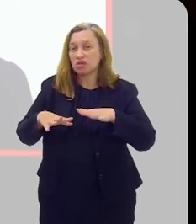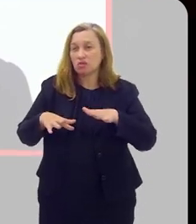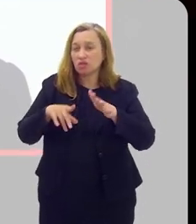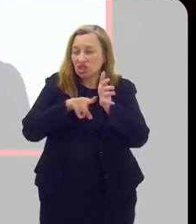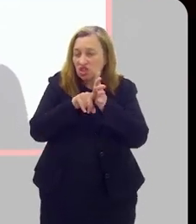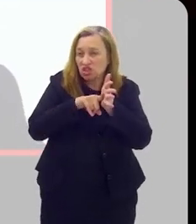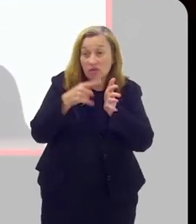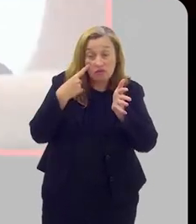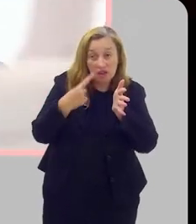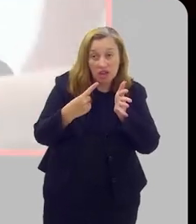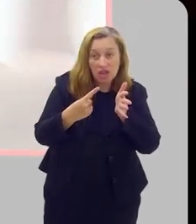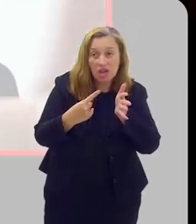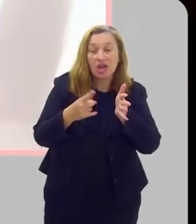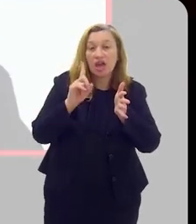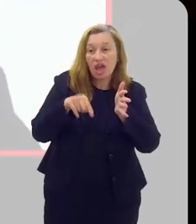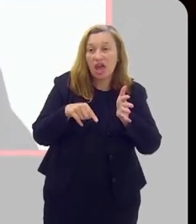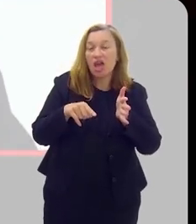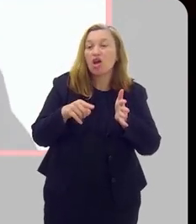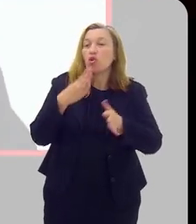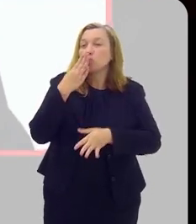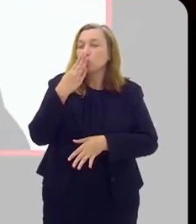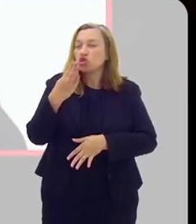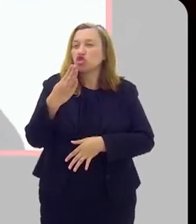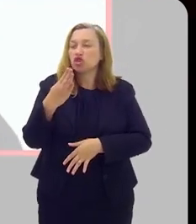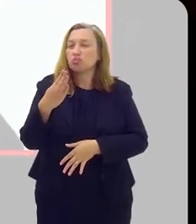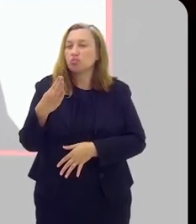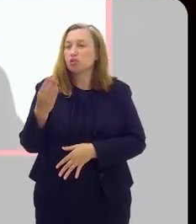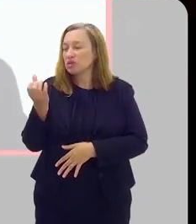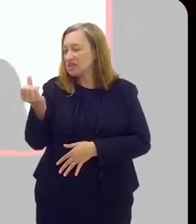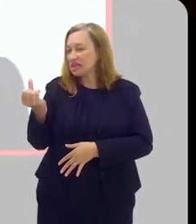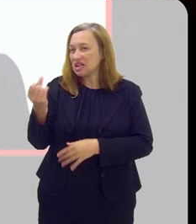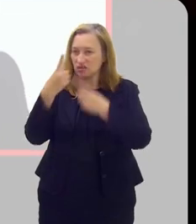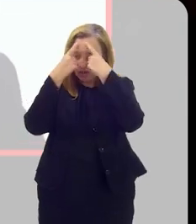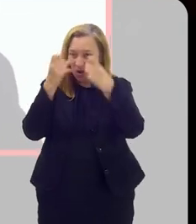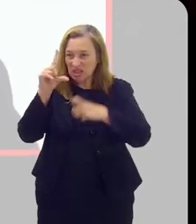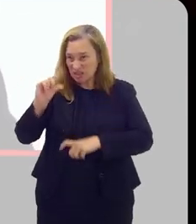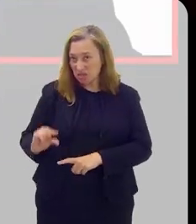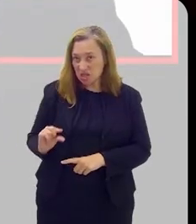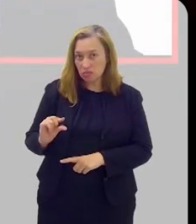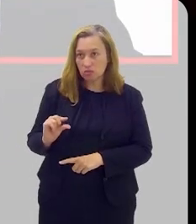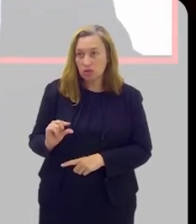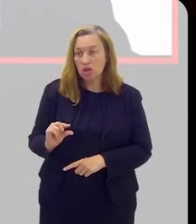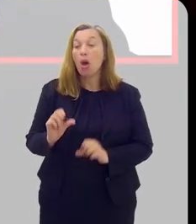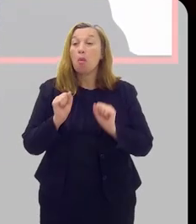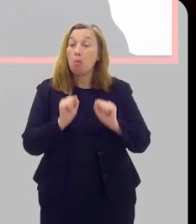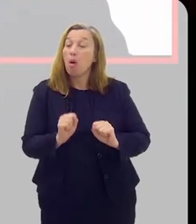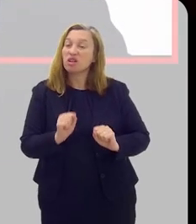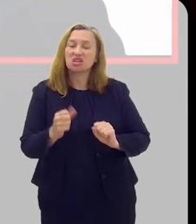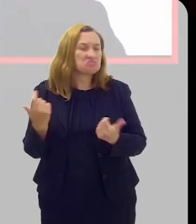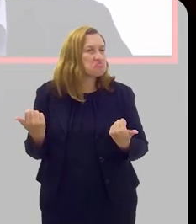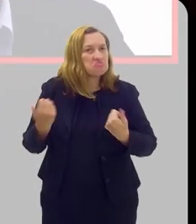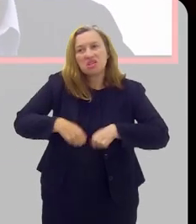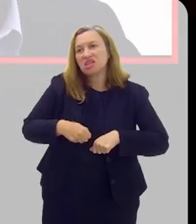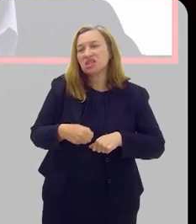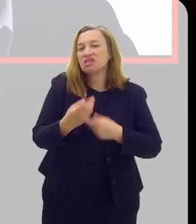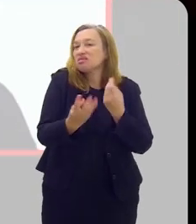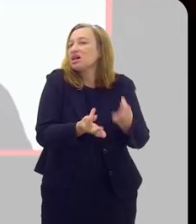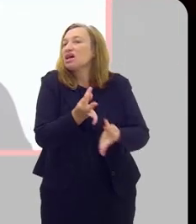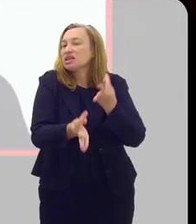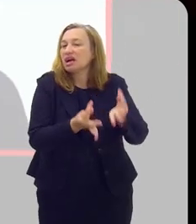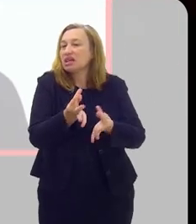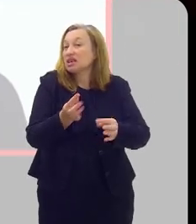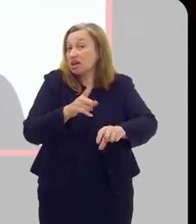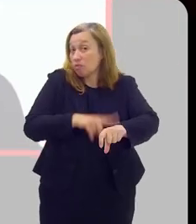diagnostica, é esse glison 6 que a gente falou, é esse tipo mais indolente, menos agressivo. E aí, pode ser que a gente nem precise